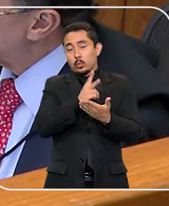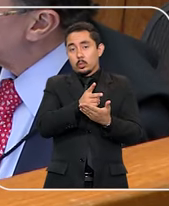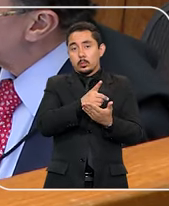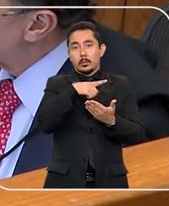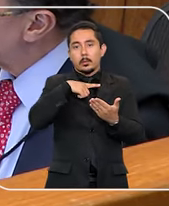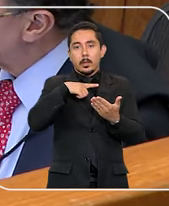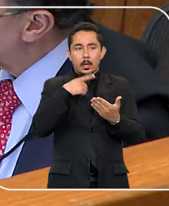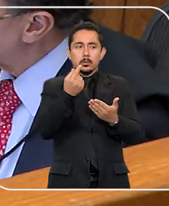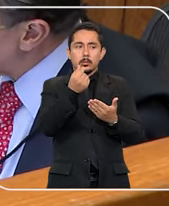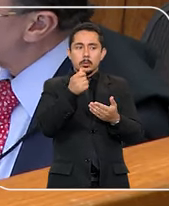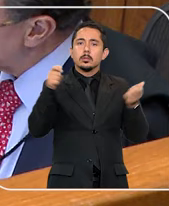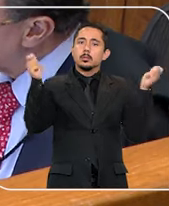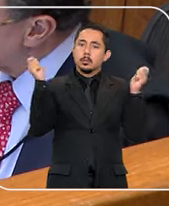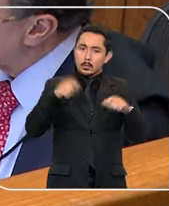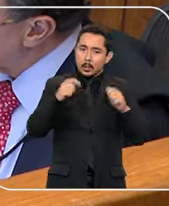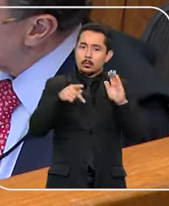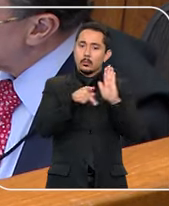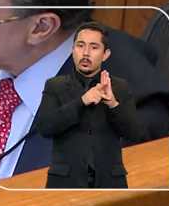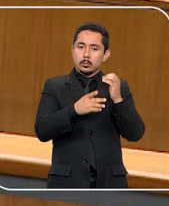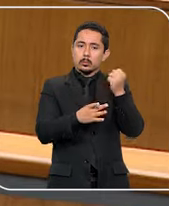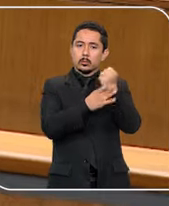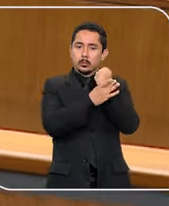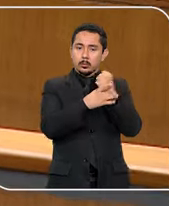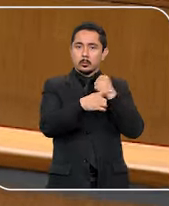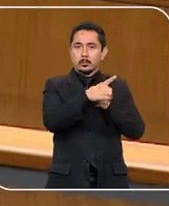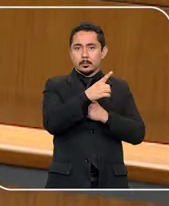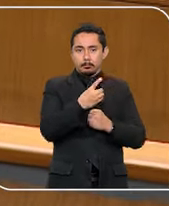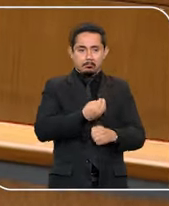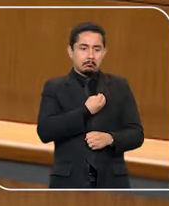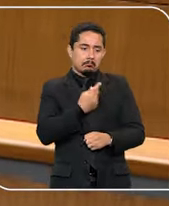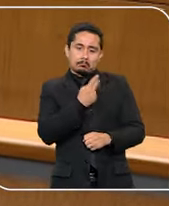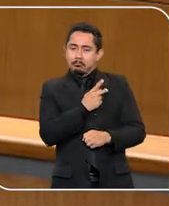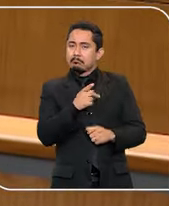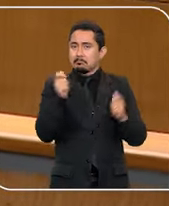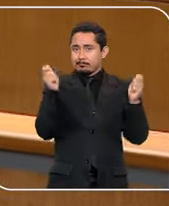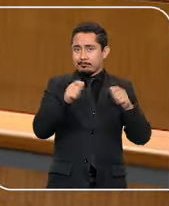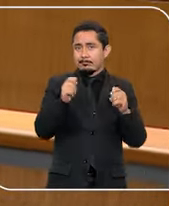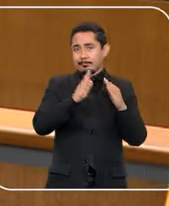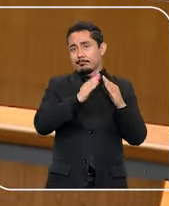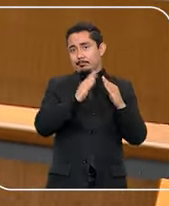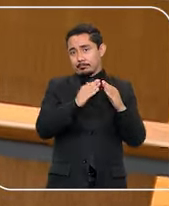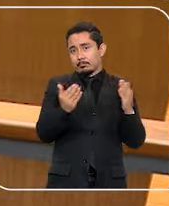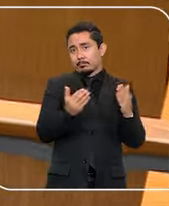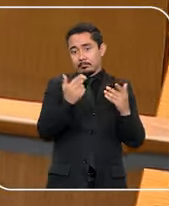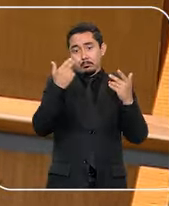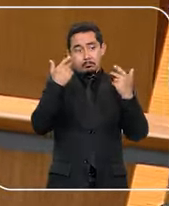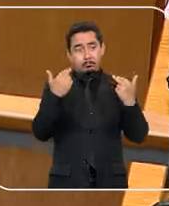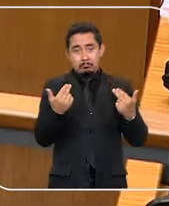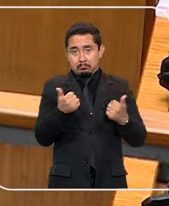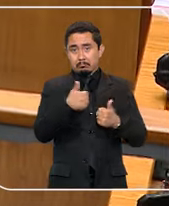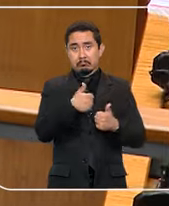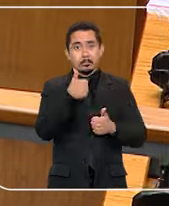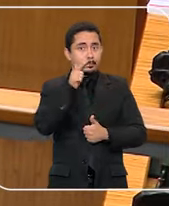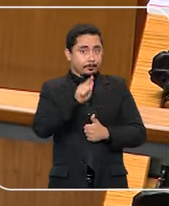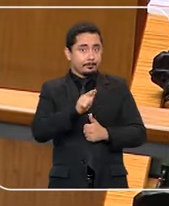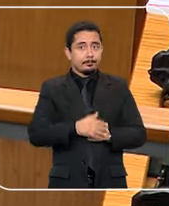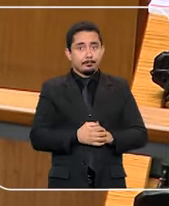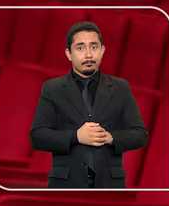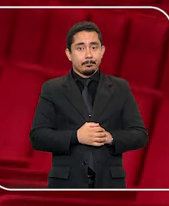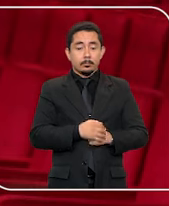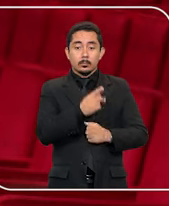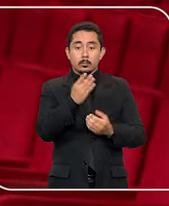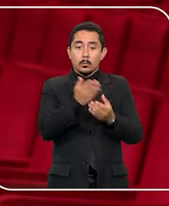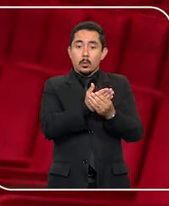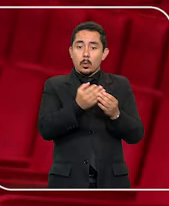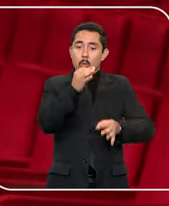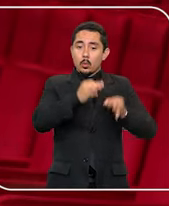tiver recursos financeiros suficientes para assegurar a própria subsistência e moradia em condições dignas.